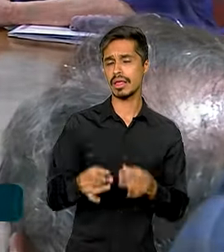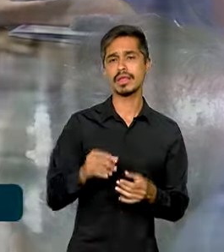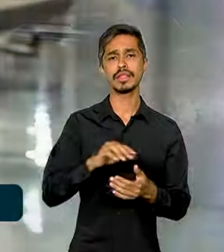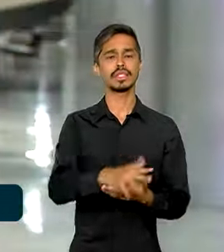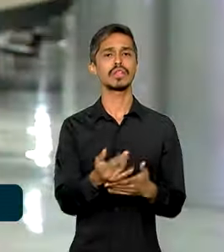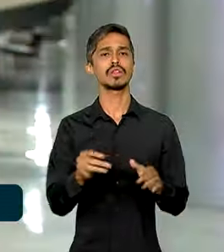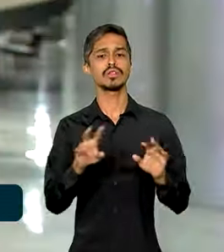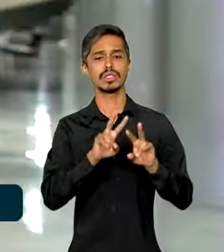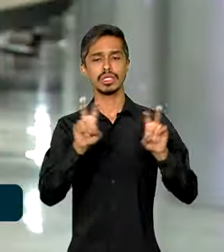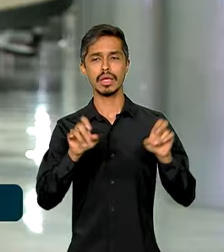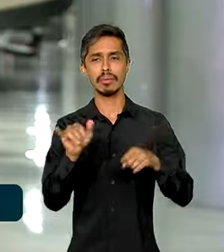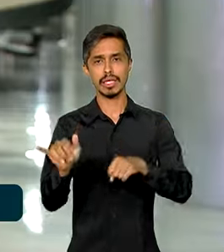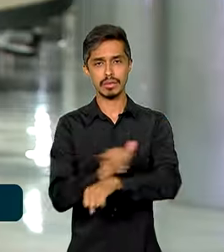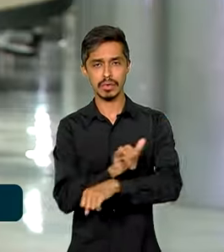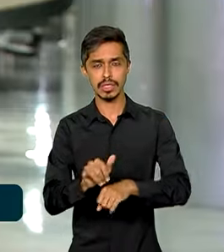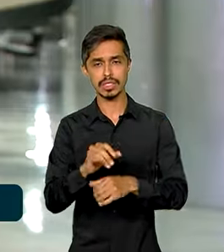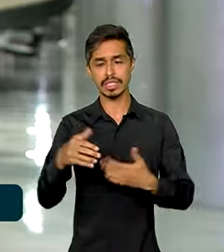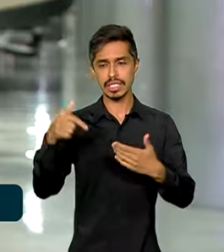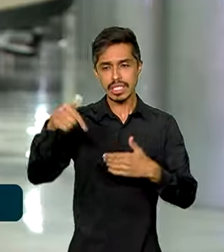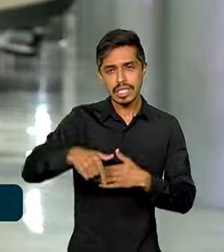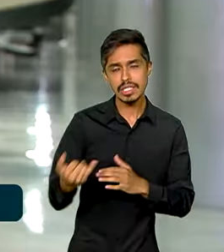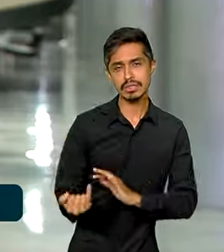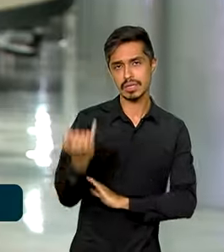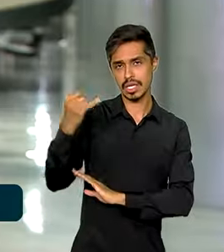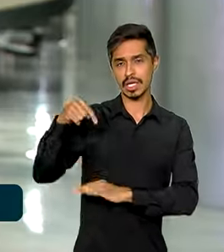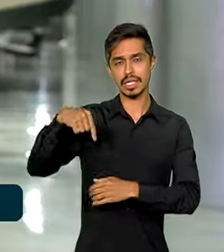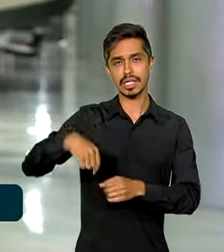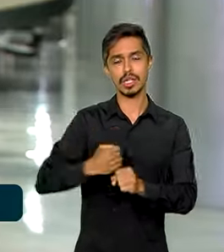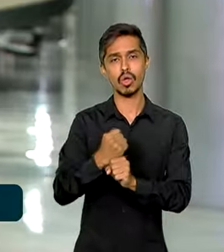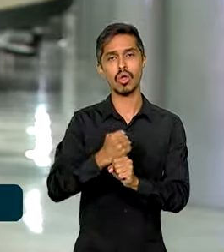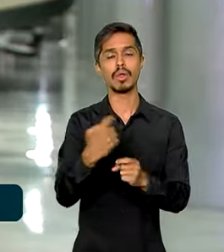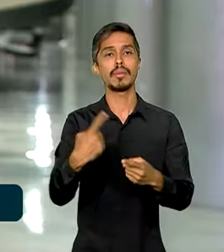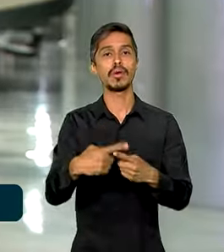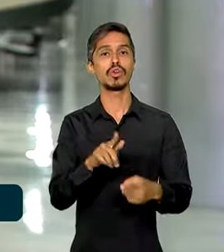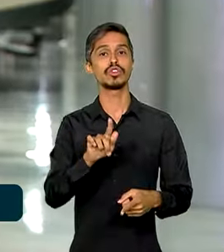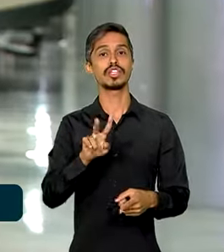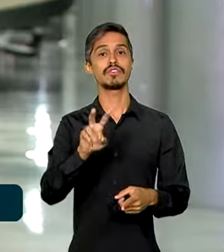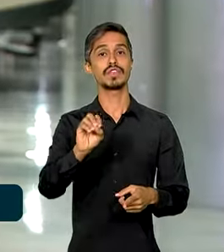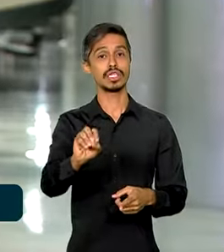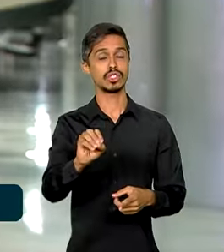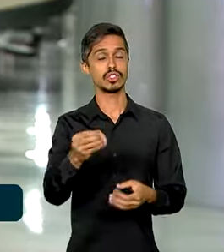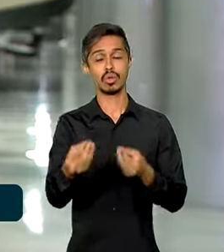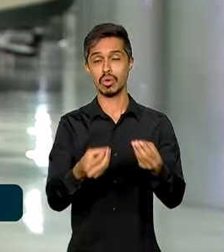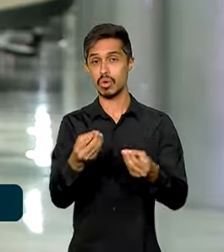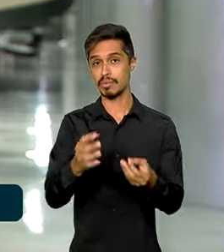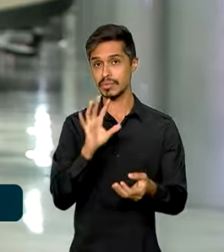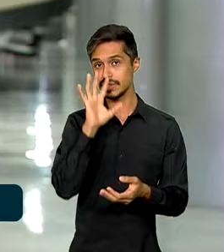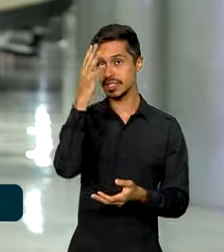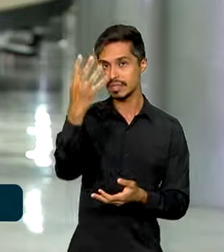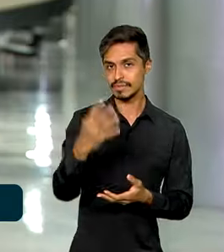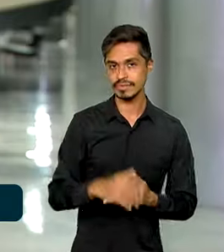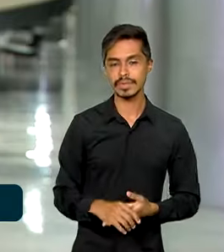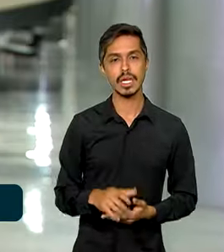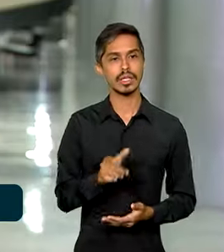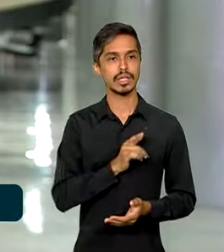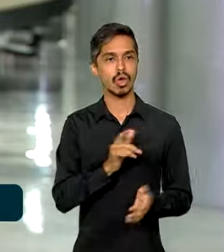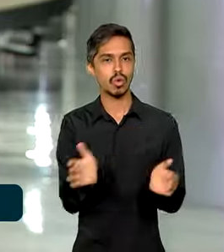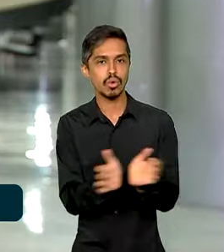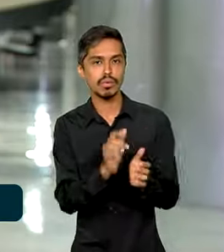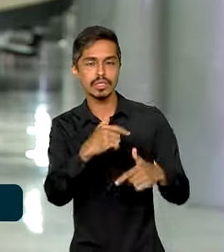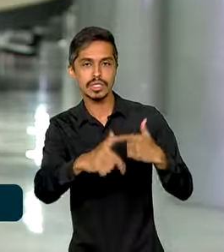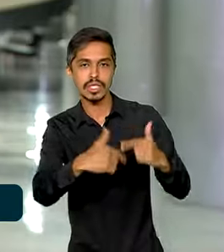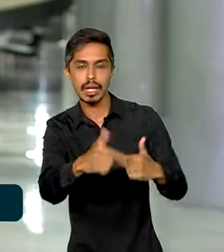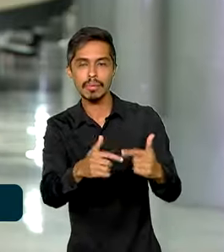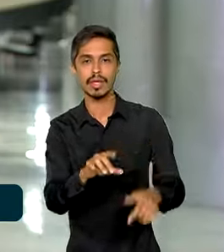importância estratégica para o Brasil neste ano, da presidência do G20, que conta com o grupo de trabalho de